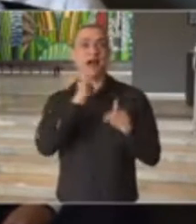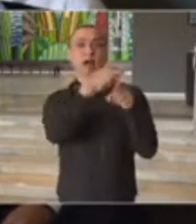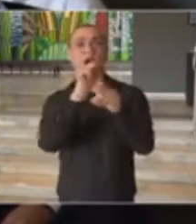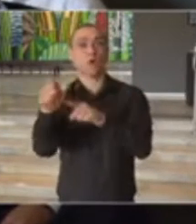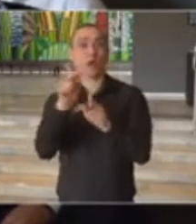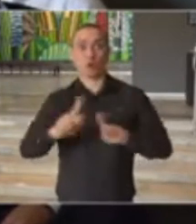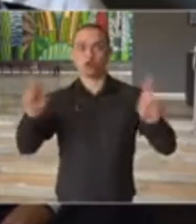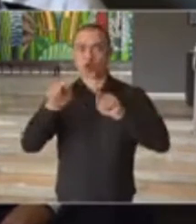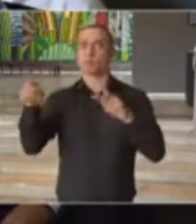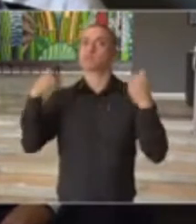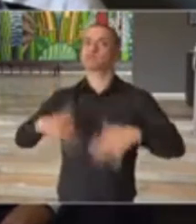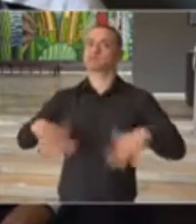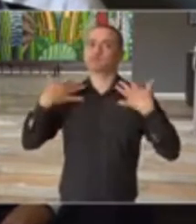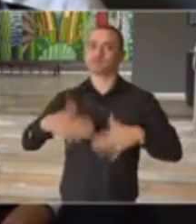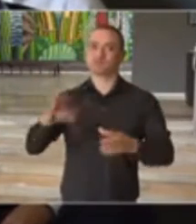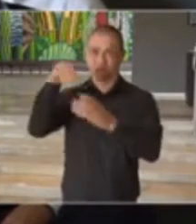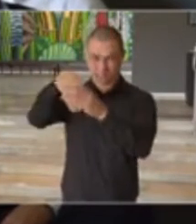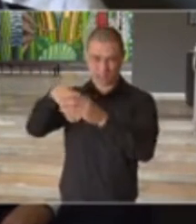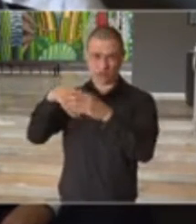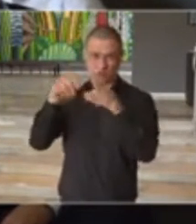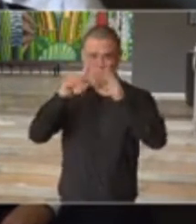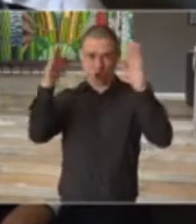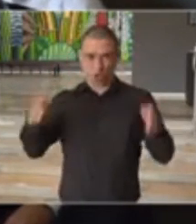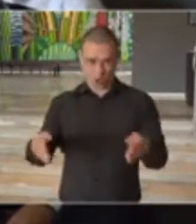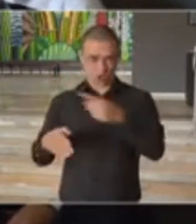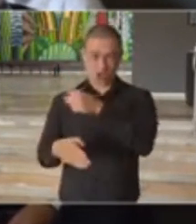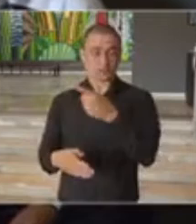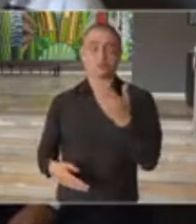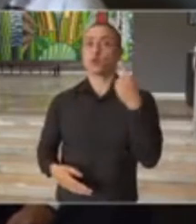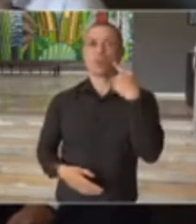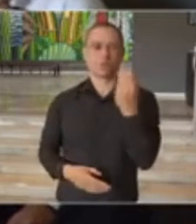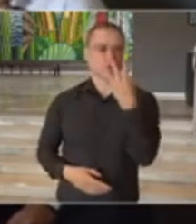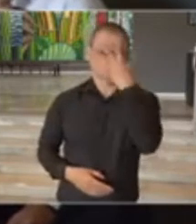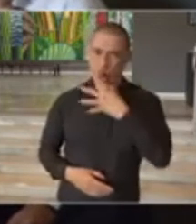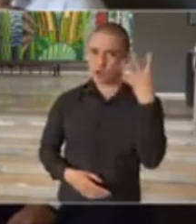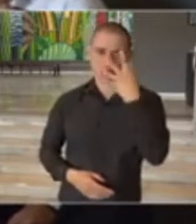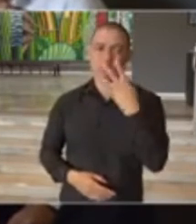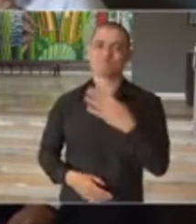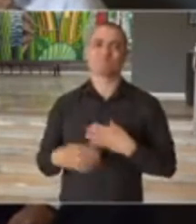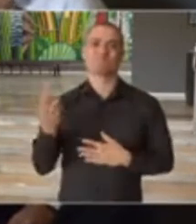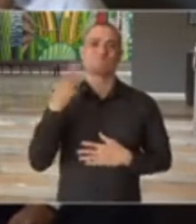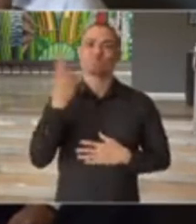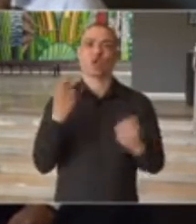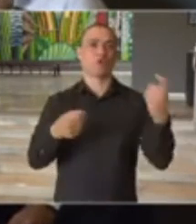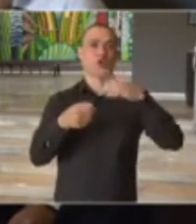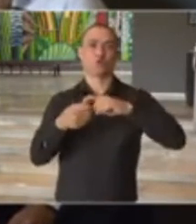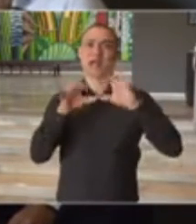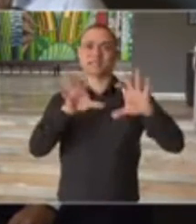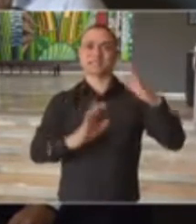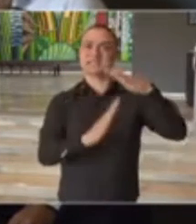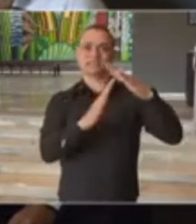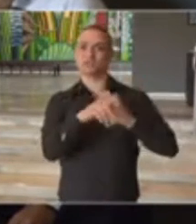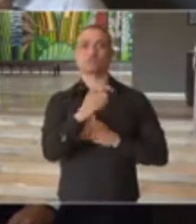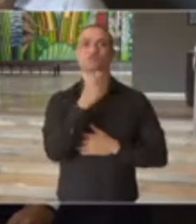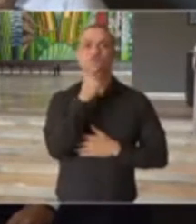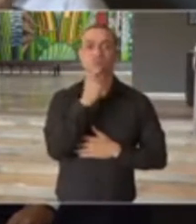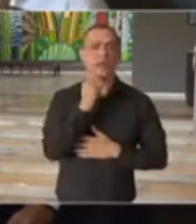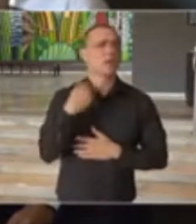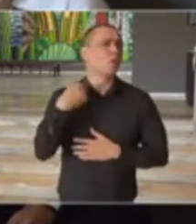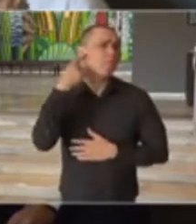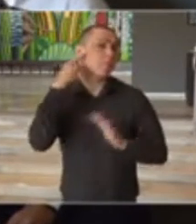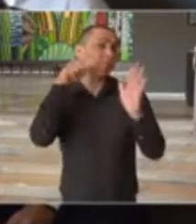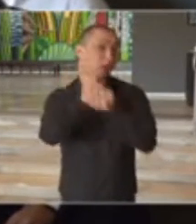shopping, o shopping custa muito mais caro, principalmente esse setor, e eles entendem que não valeria a pena voltar com essa limitação. O eu queria saber,